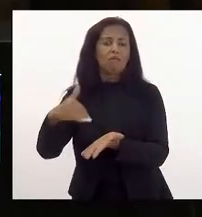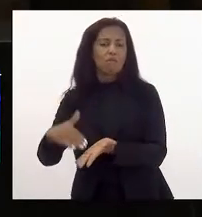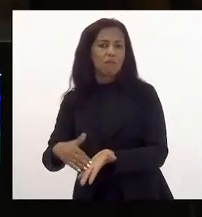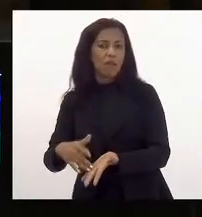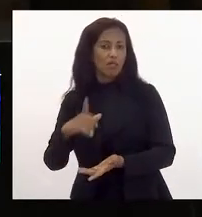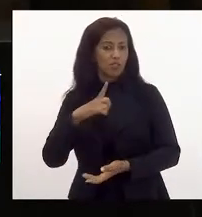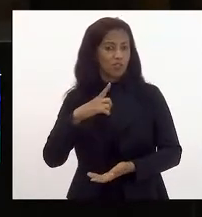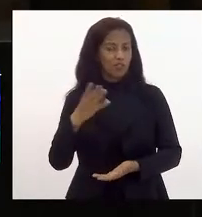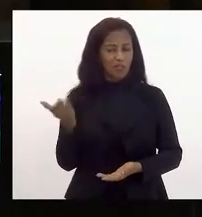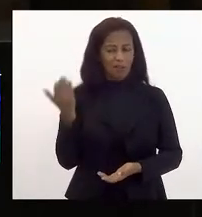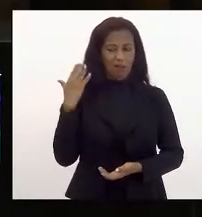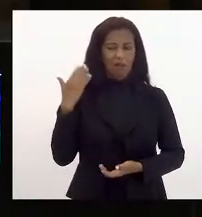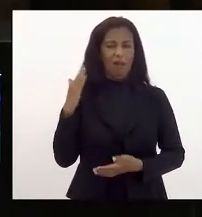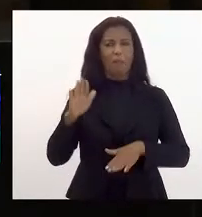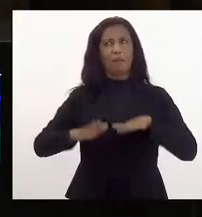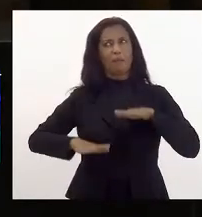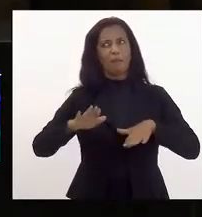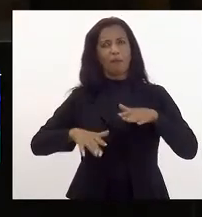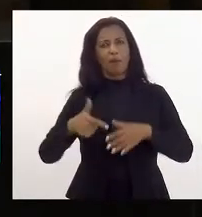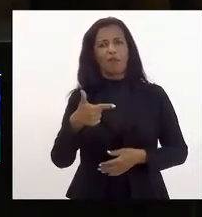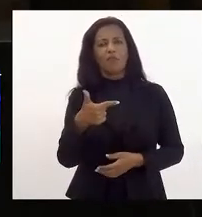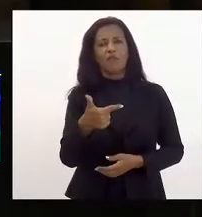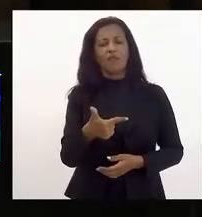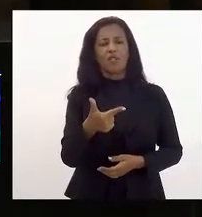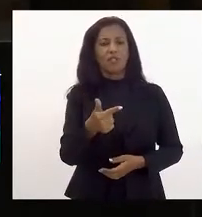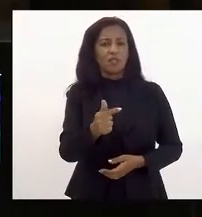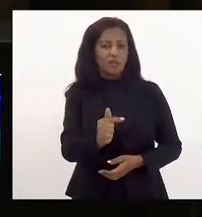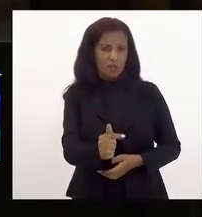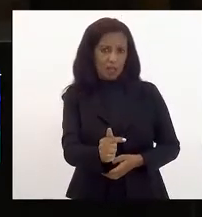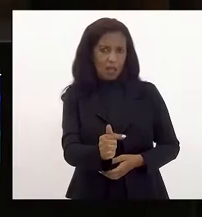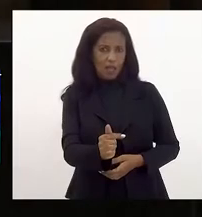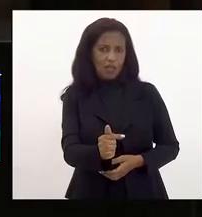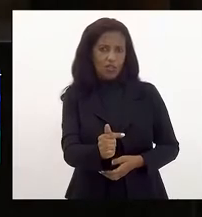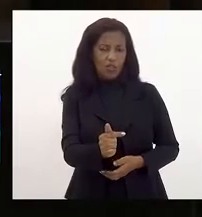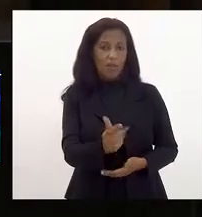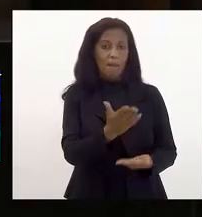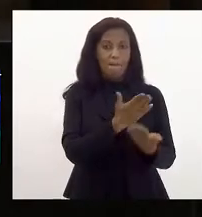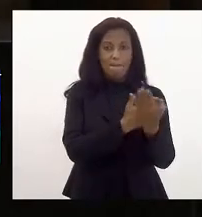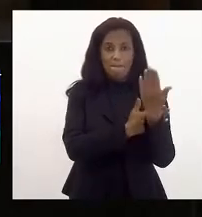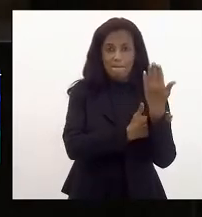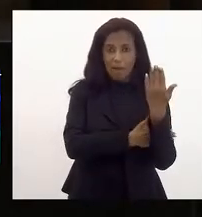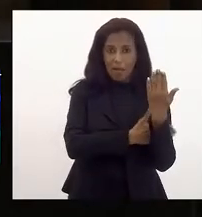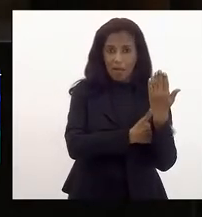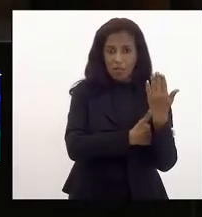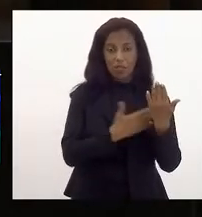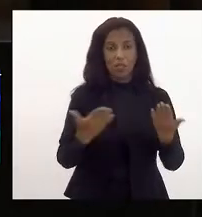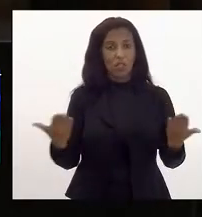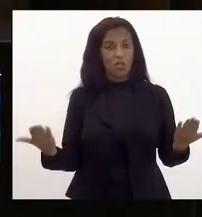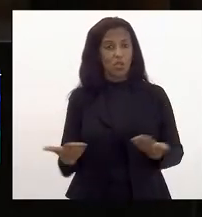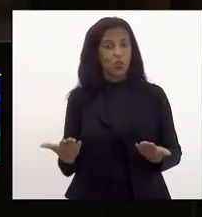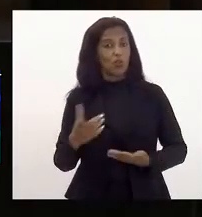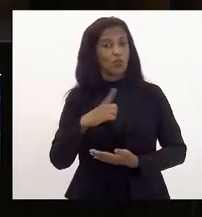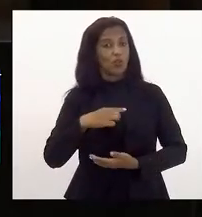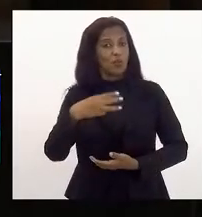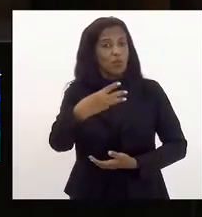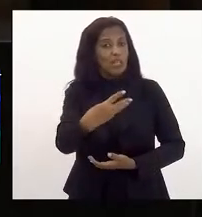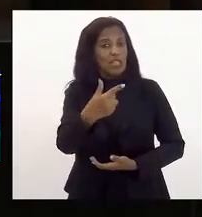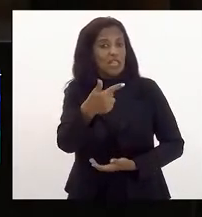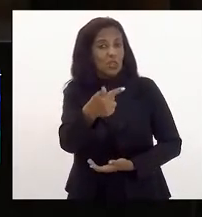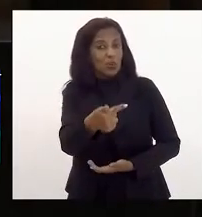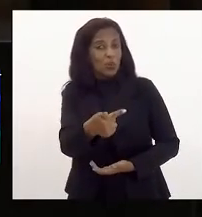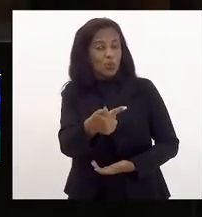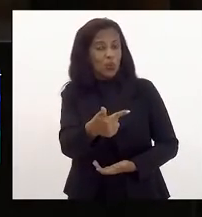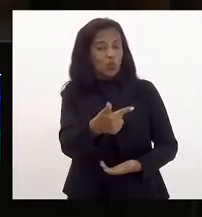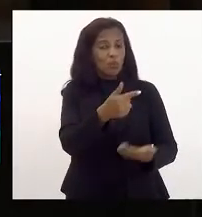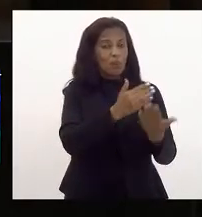né aproximadamente 27 pastas e hoje temos 32 pastas